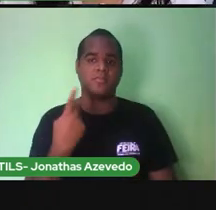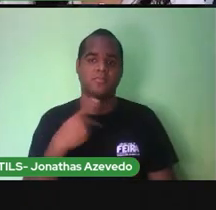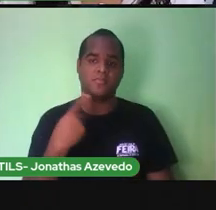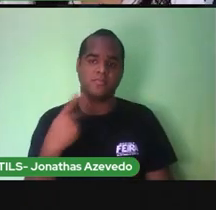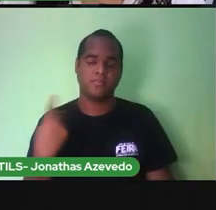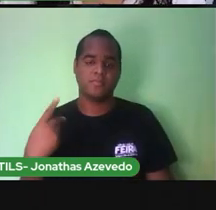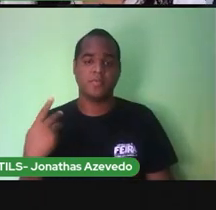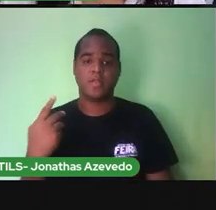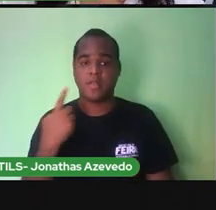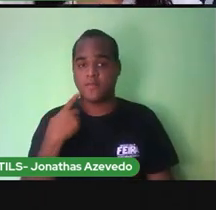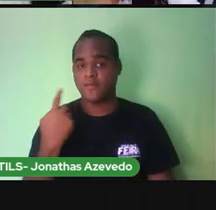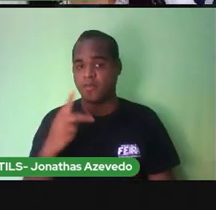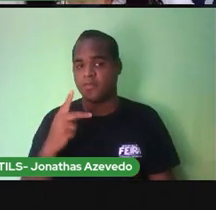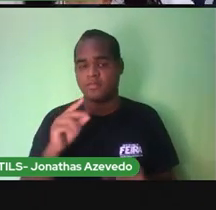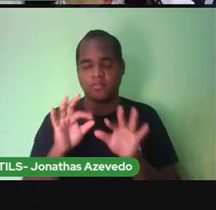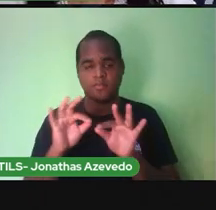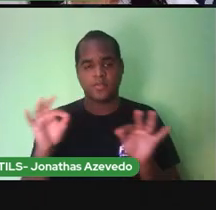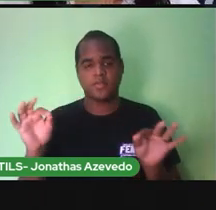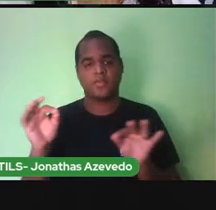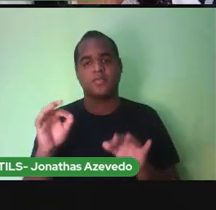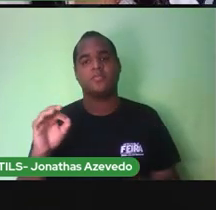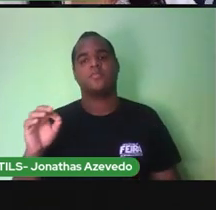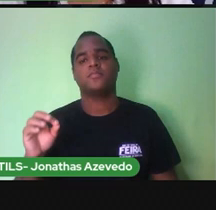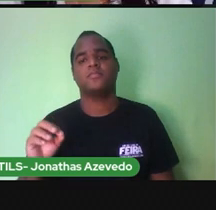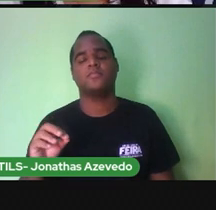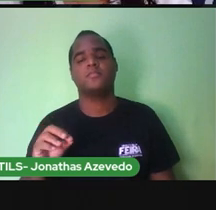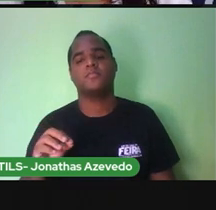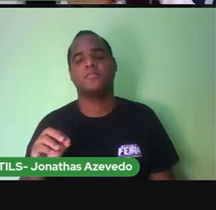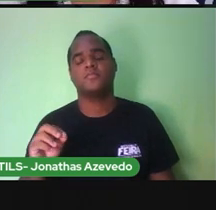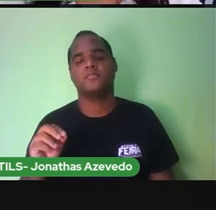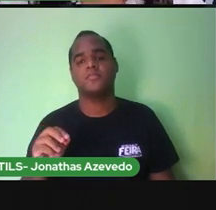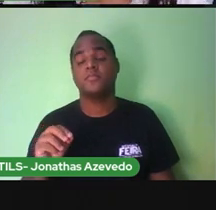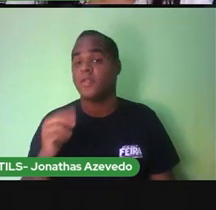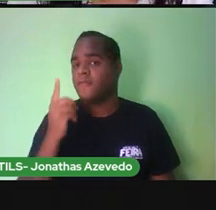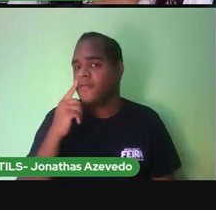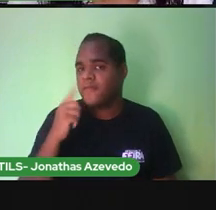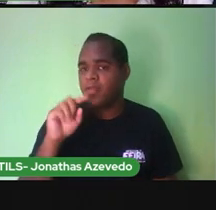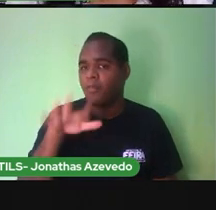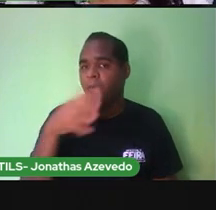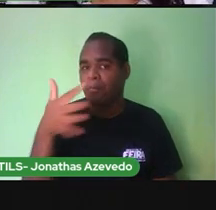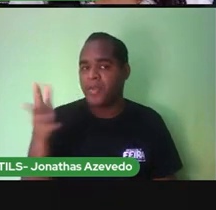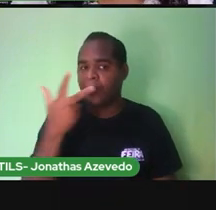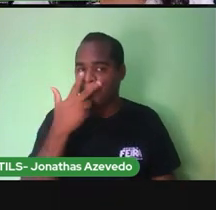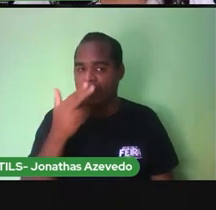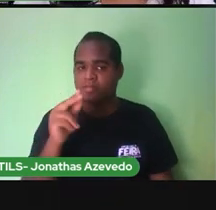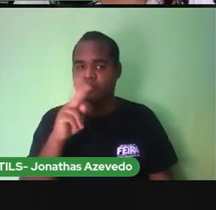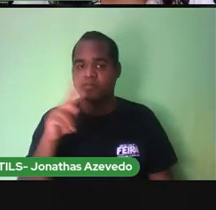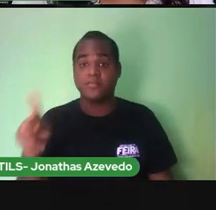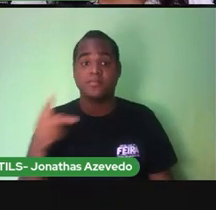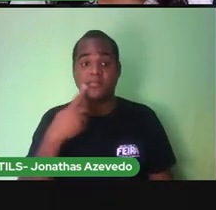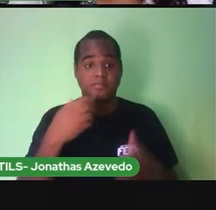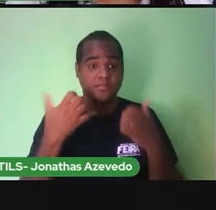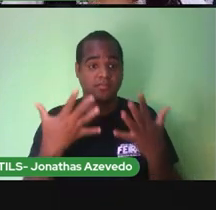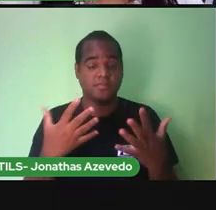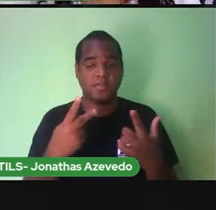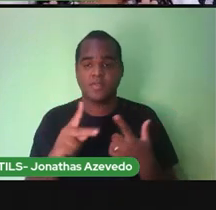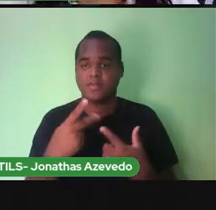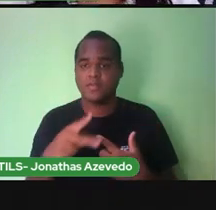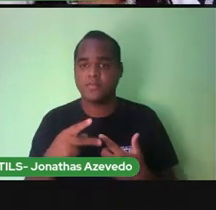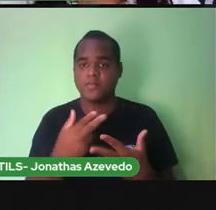registre na tabela abaixo Observe que a sua tabela É idêntica A tabela de Lucas